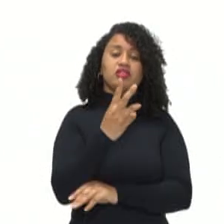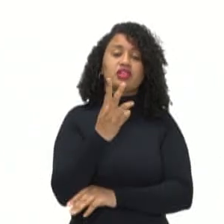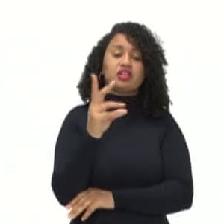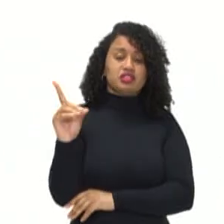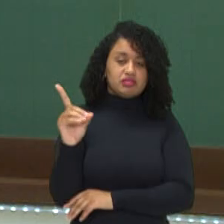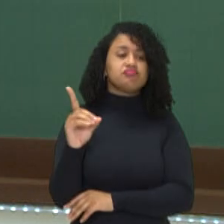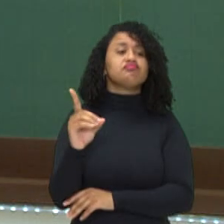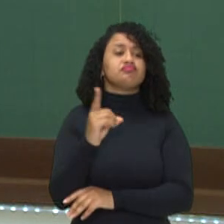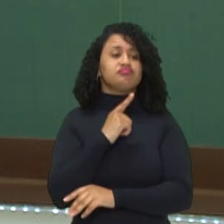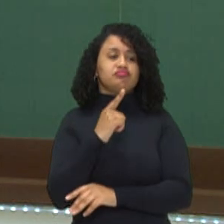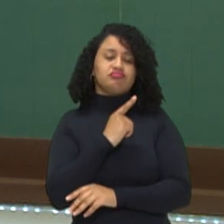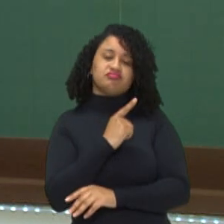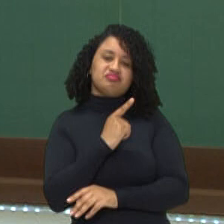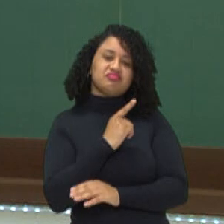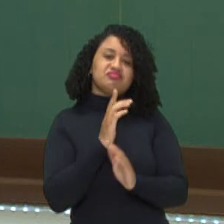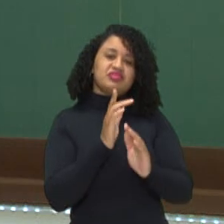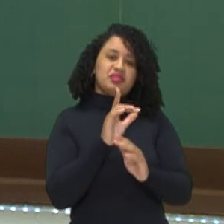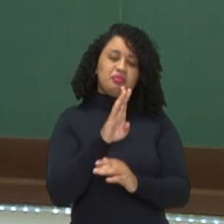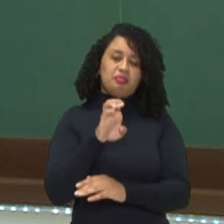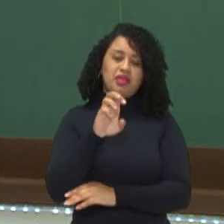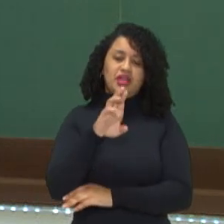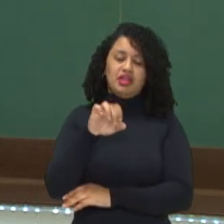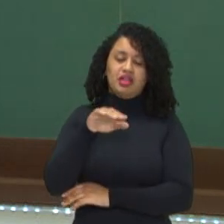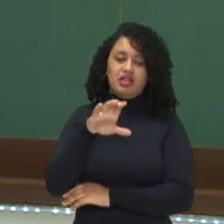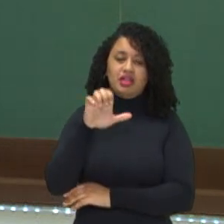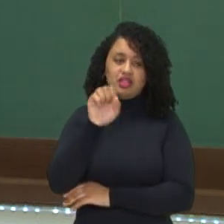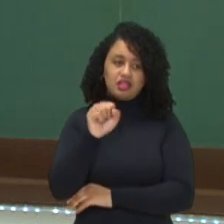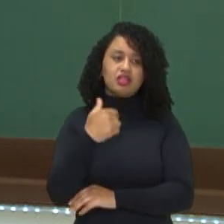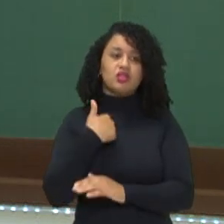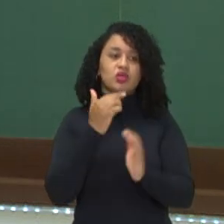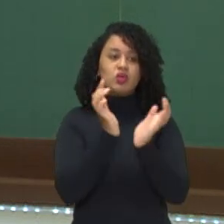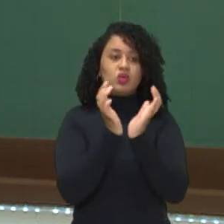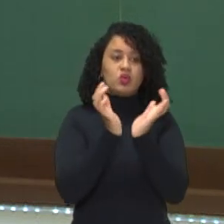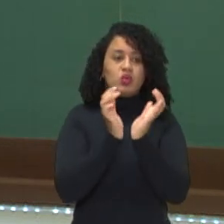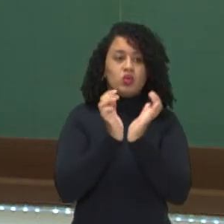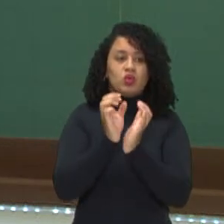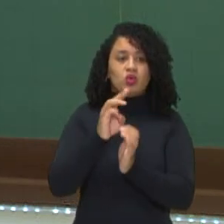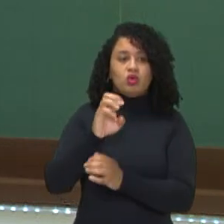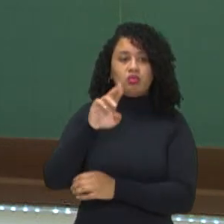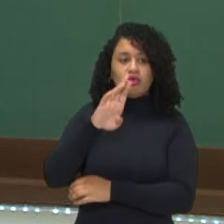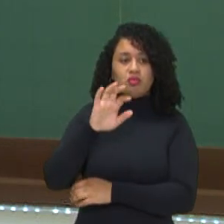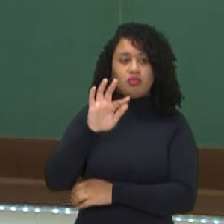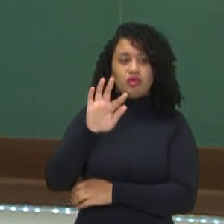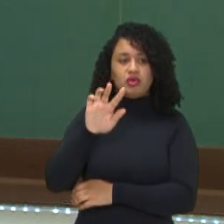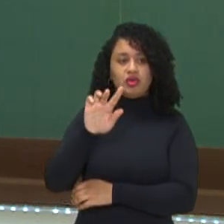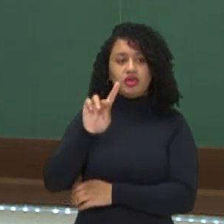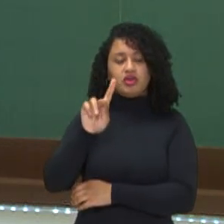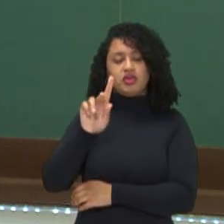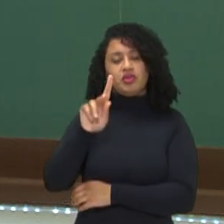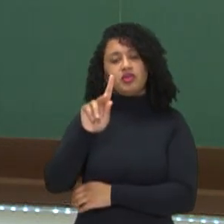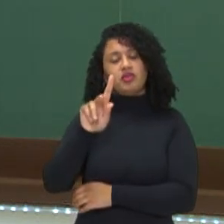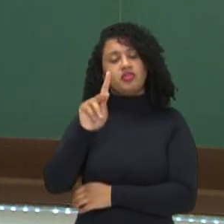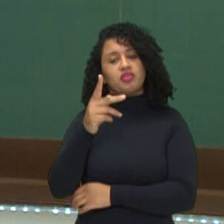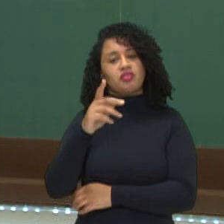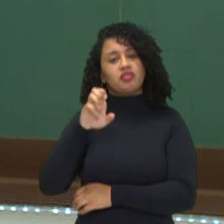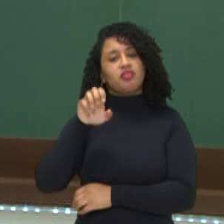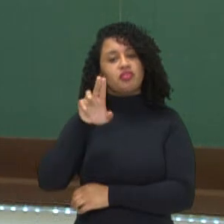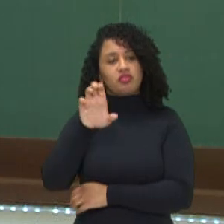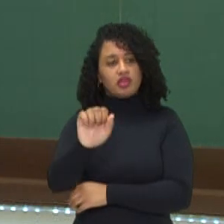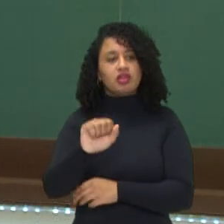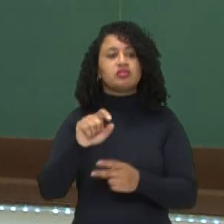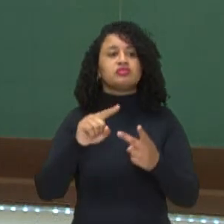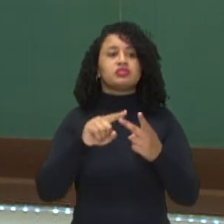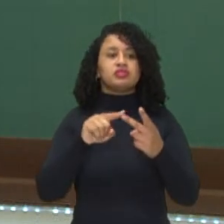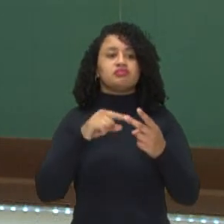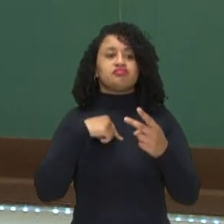a gente tem o espetáculo Berenices, do grupo Morpheu. Texto e direção da Verônica Gershman, né? E direção